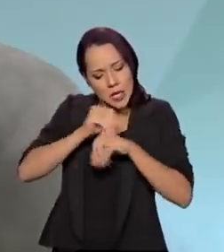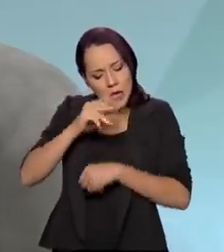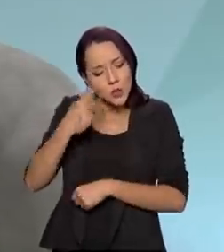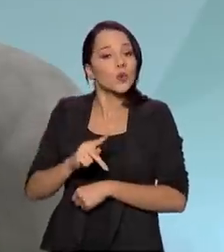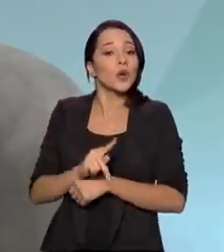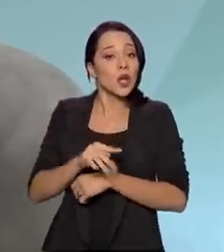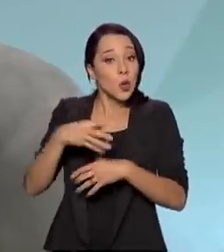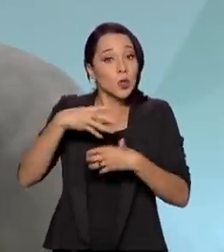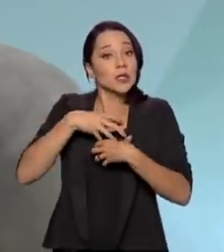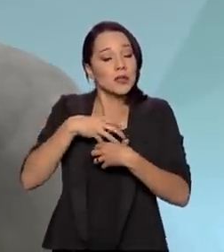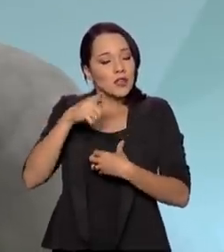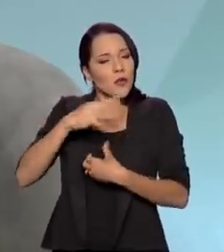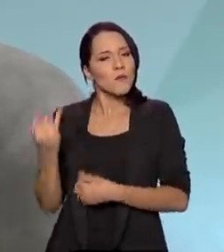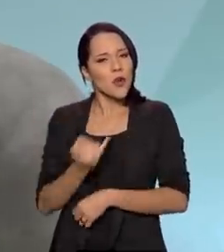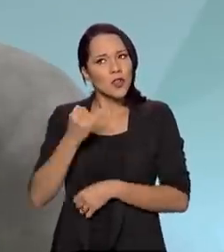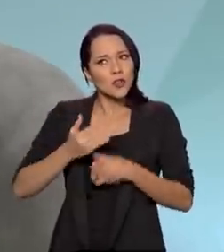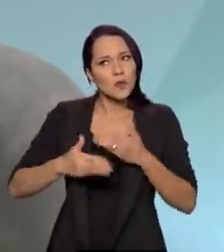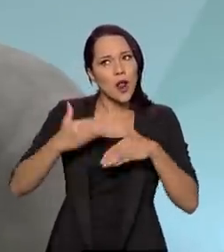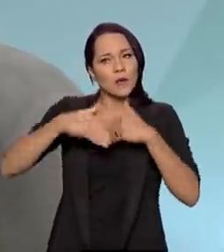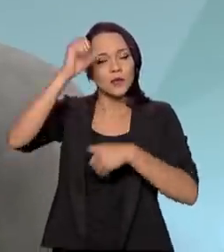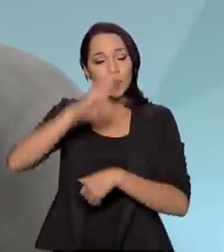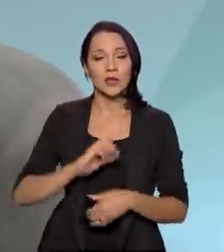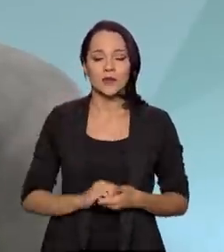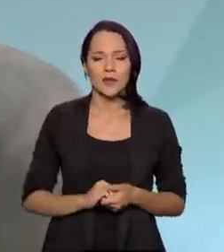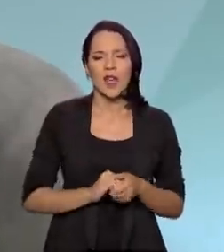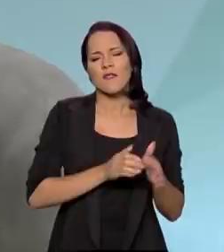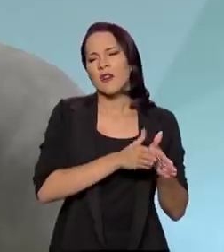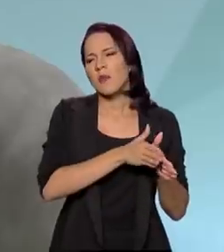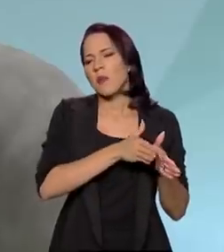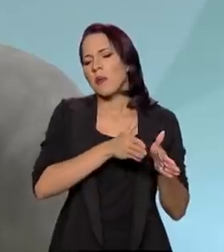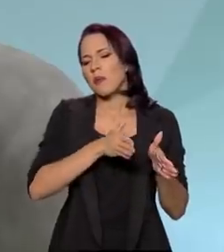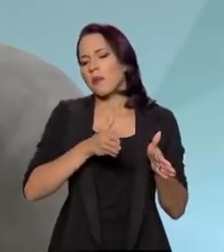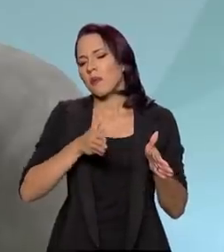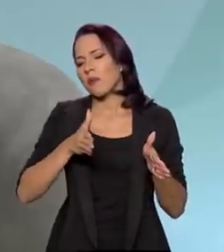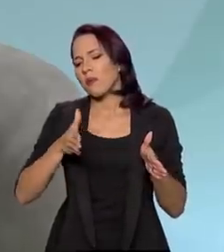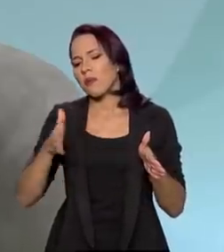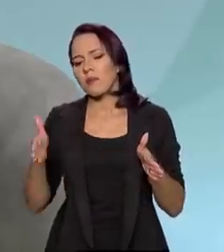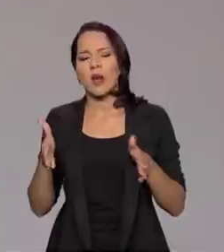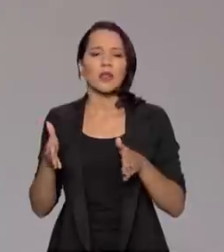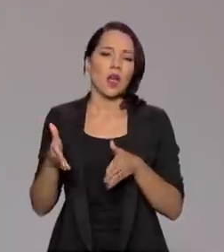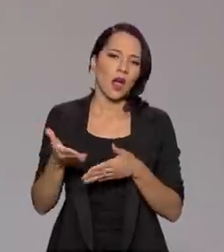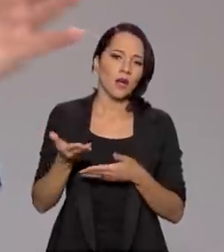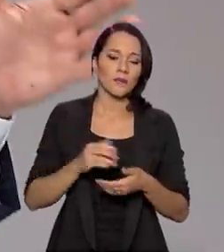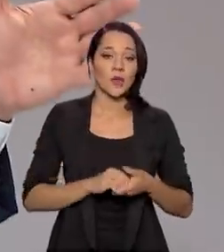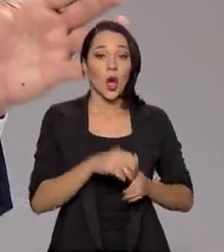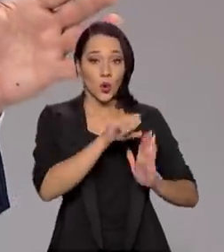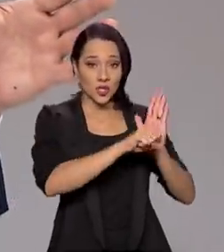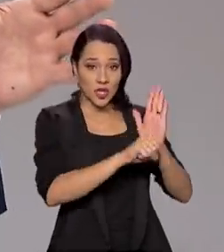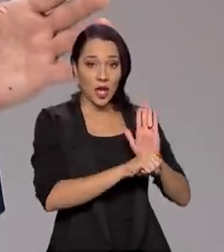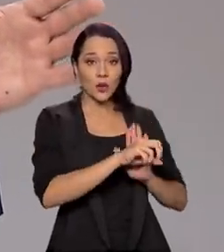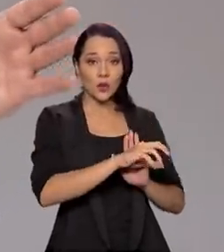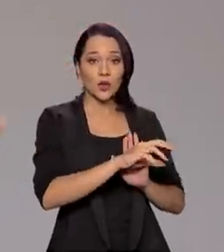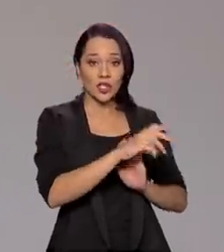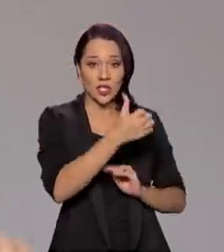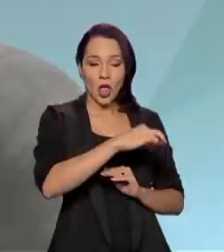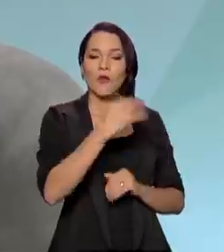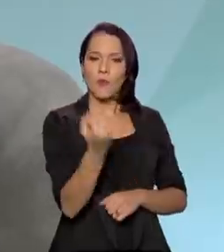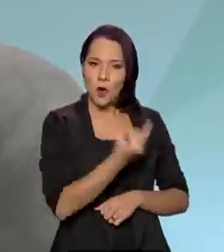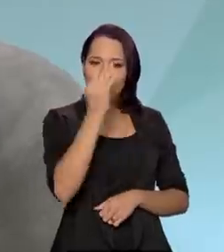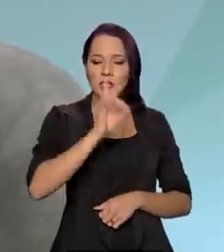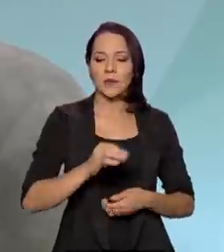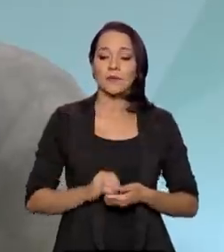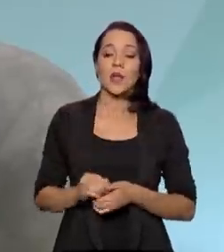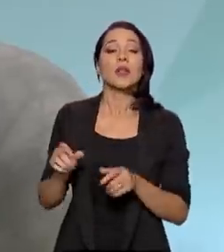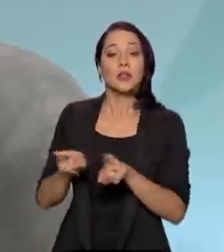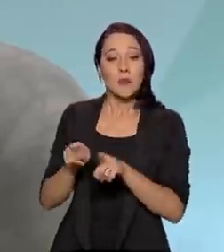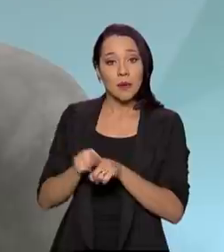na formação do Brasil. É um período longo, né? Nós tivemos, por exemplo, a insurreição pernambucana. Isso foi determinante, Determinante. E nós